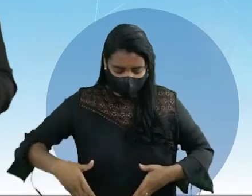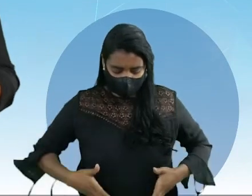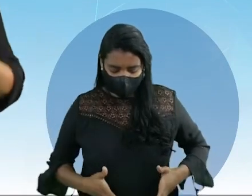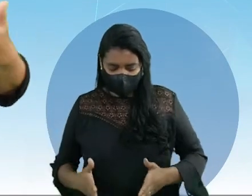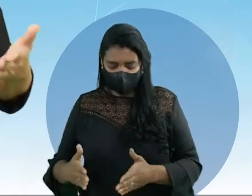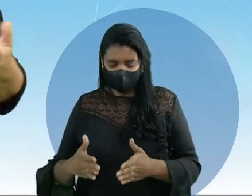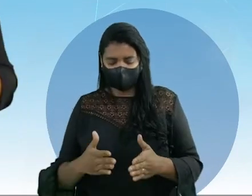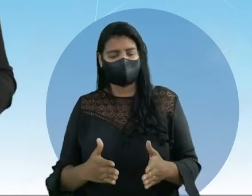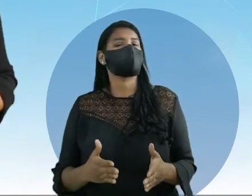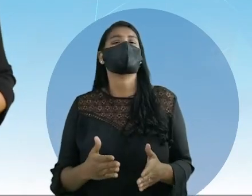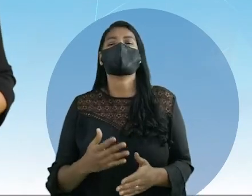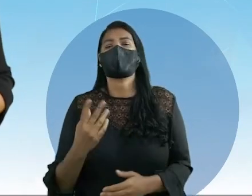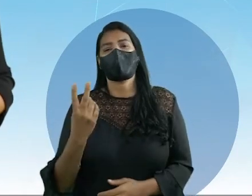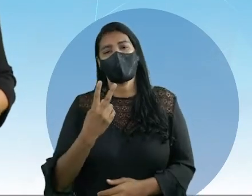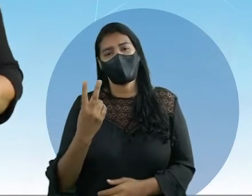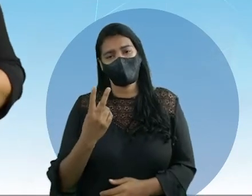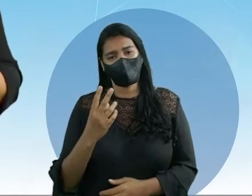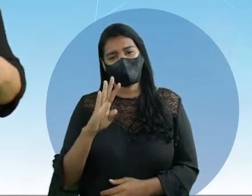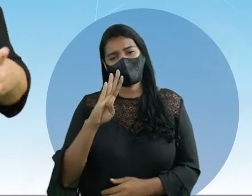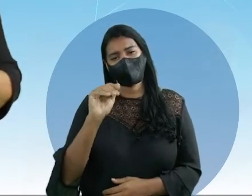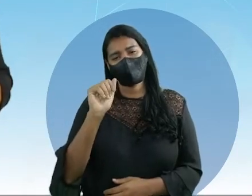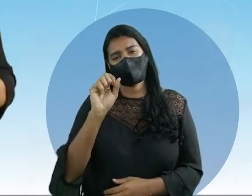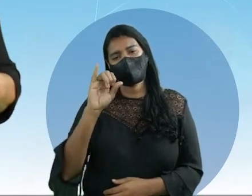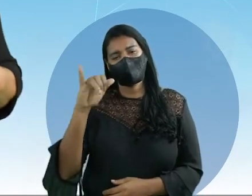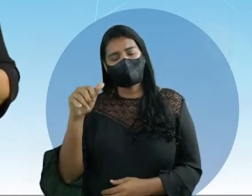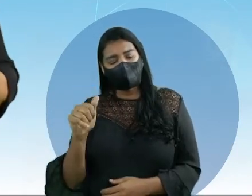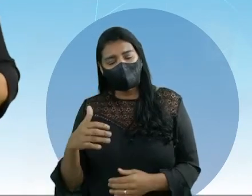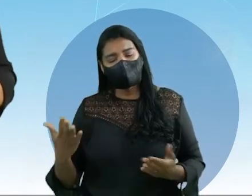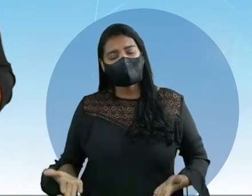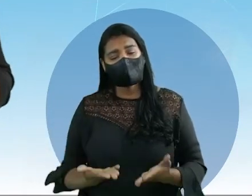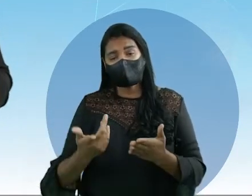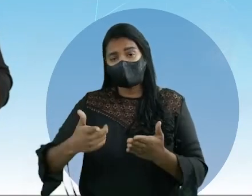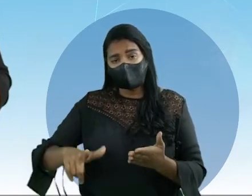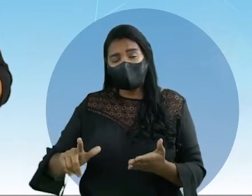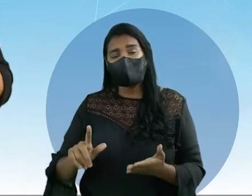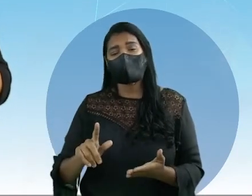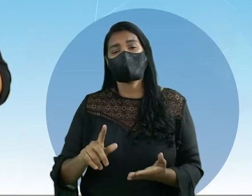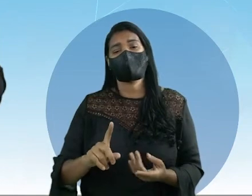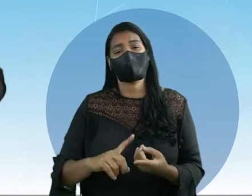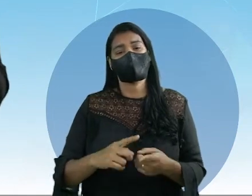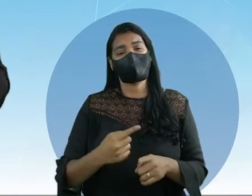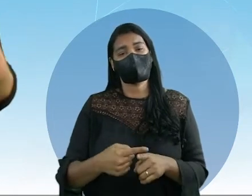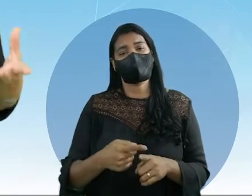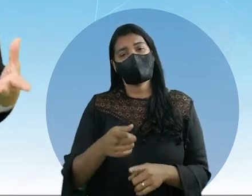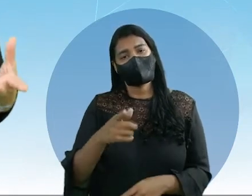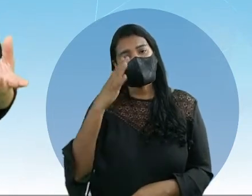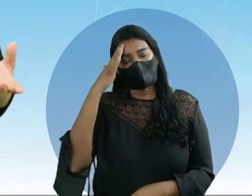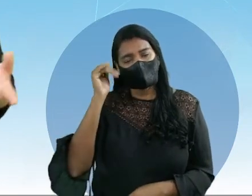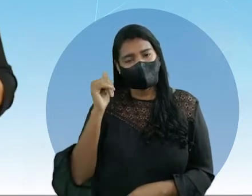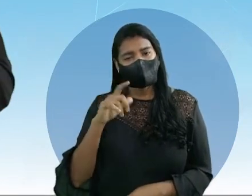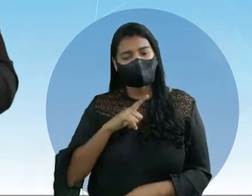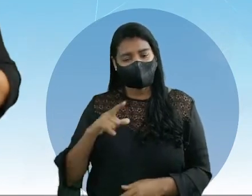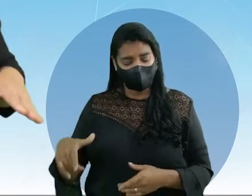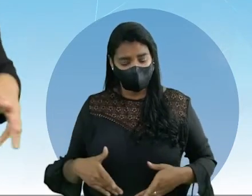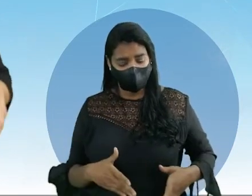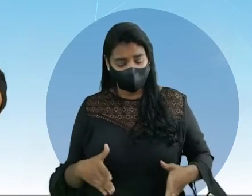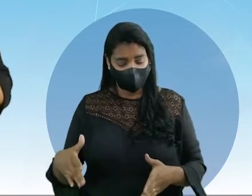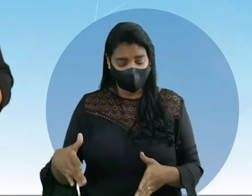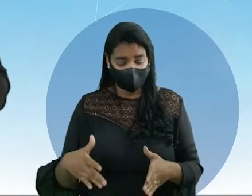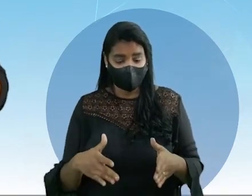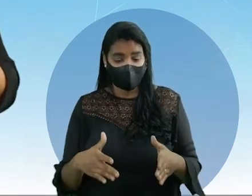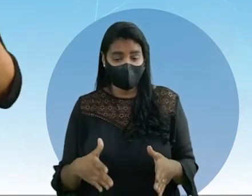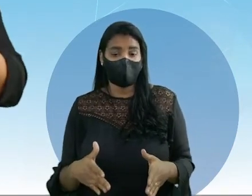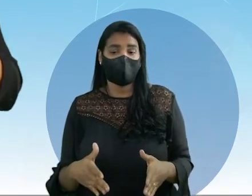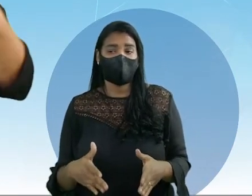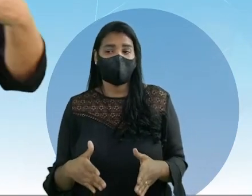nessas duas bacias é mais favorável que as outras bacias. Porque você sabe que tem rios que são muito assoreados.